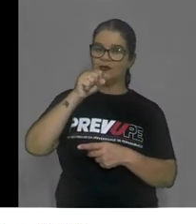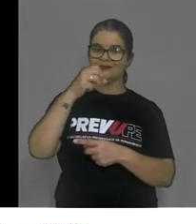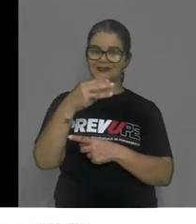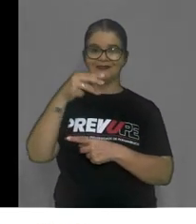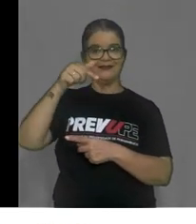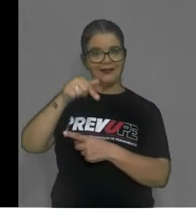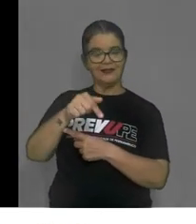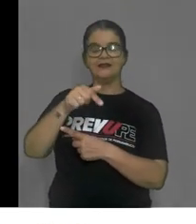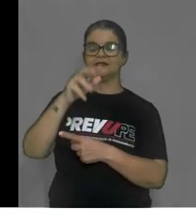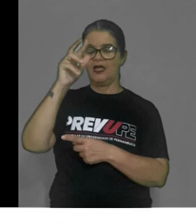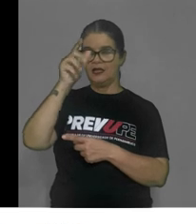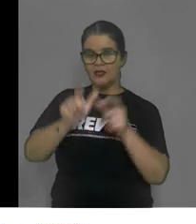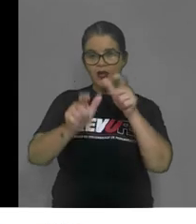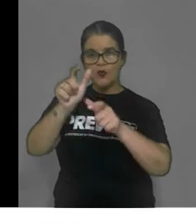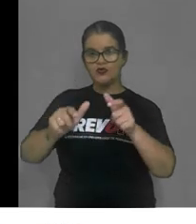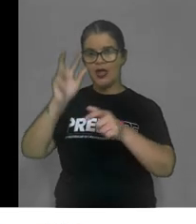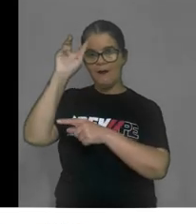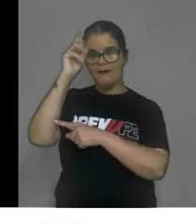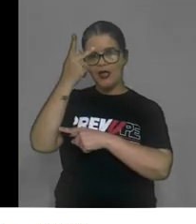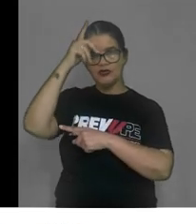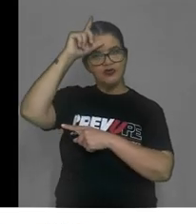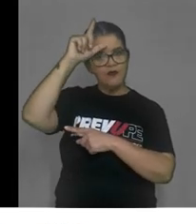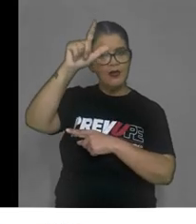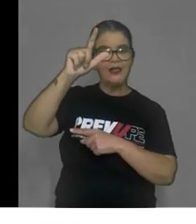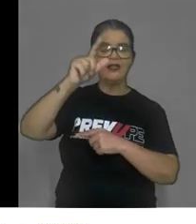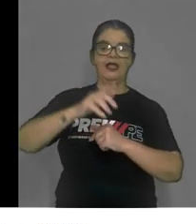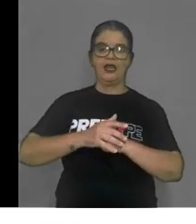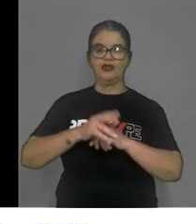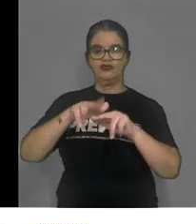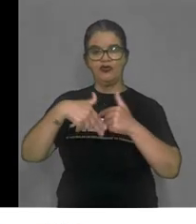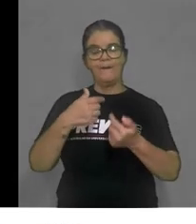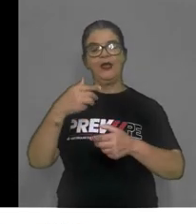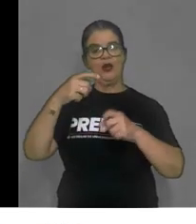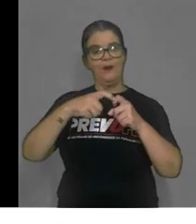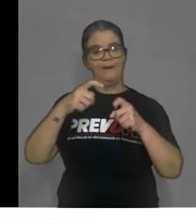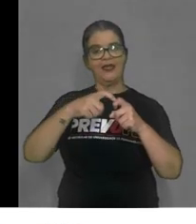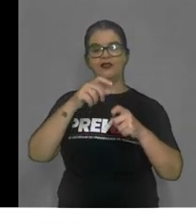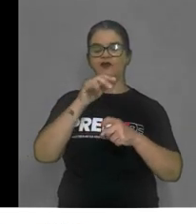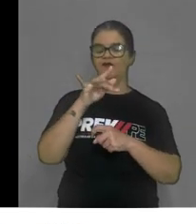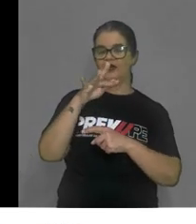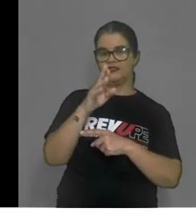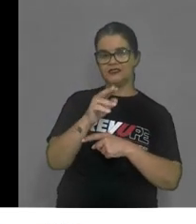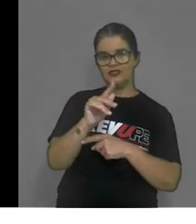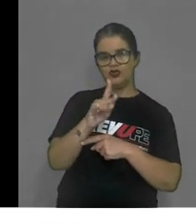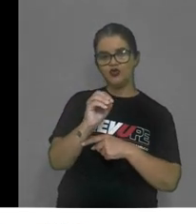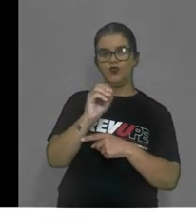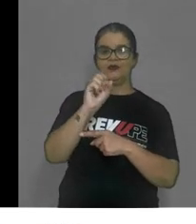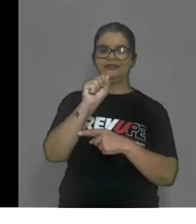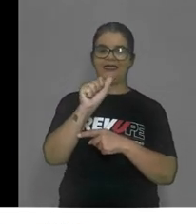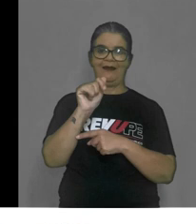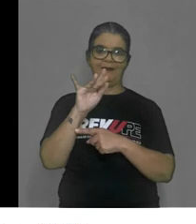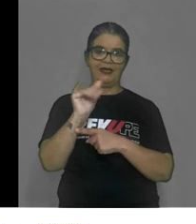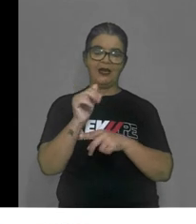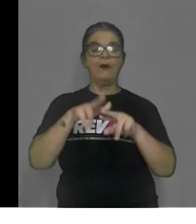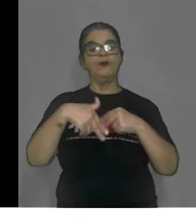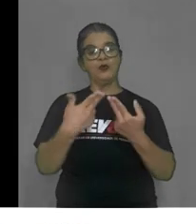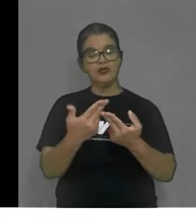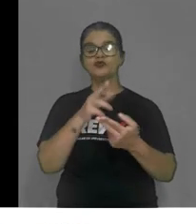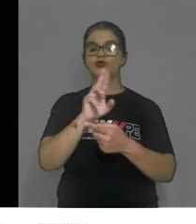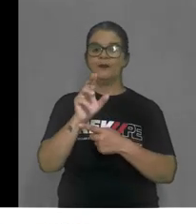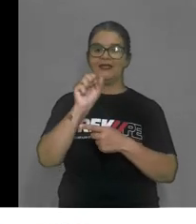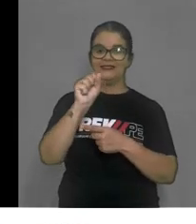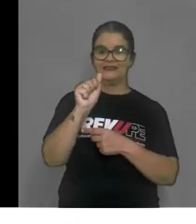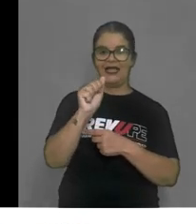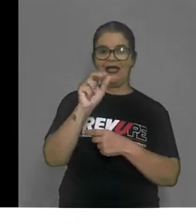rebeldes foram liderados, liderados pelo médico Francisco Sabino, daí o nome Sabinada, e